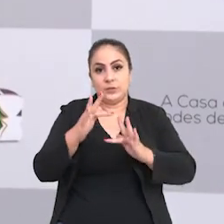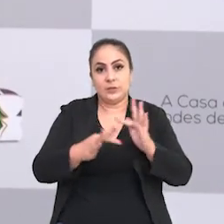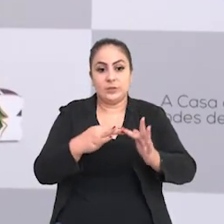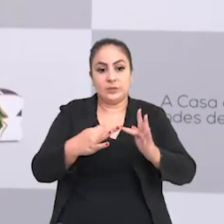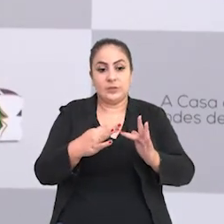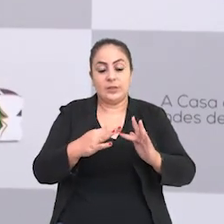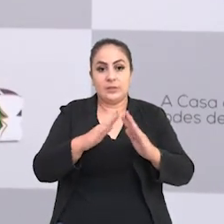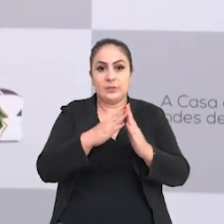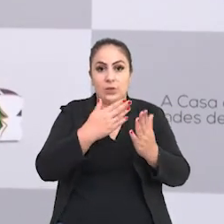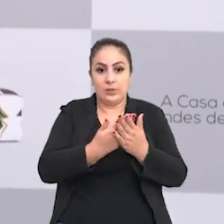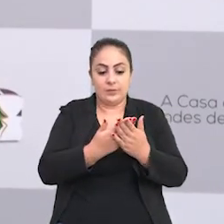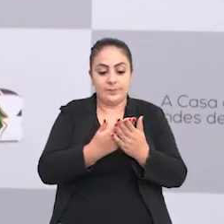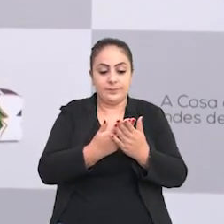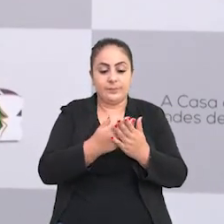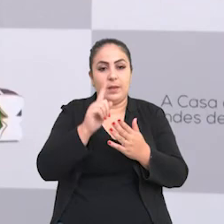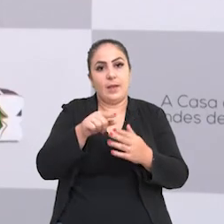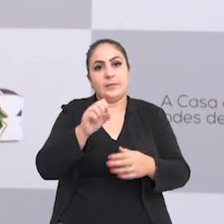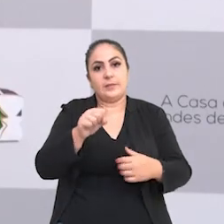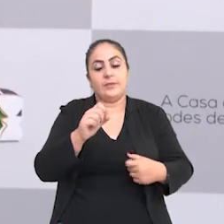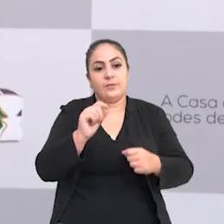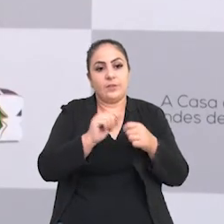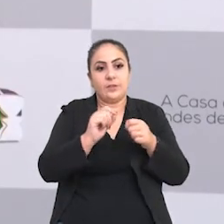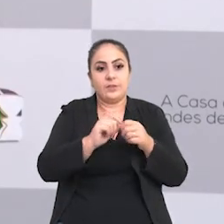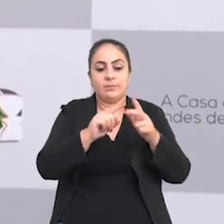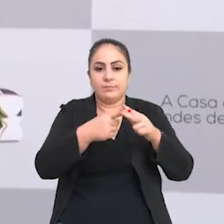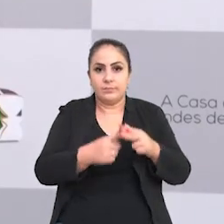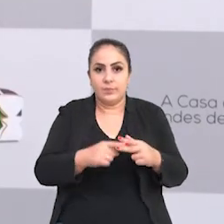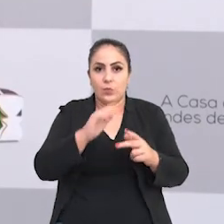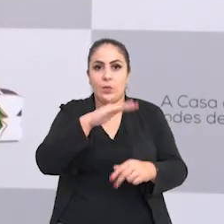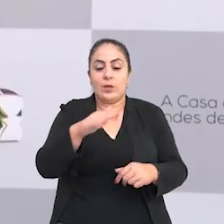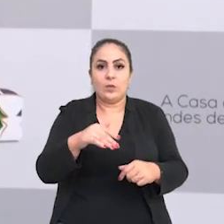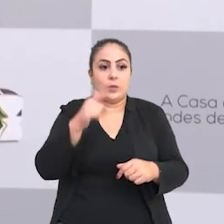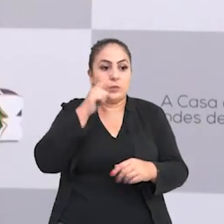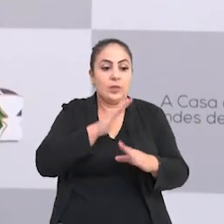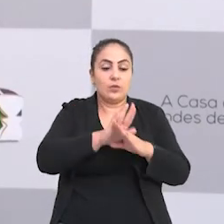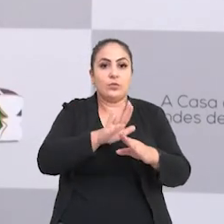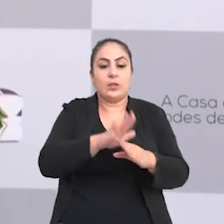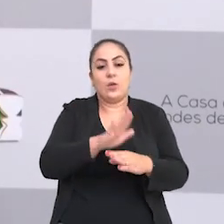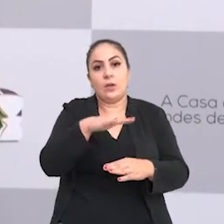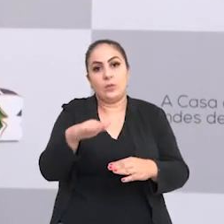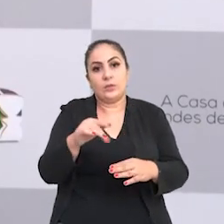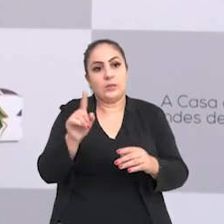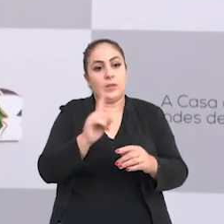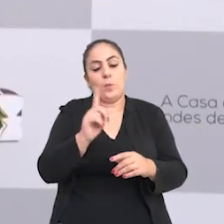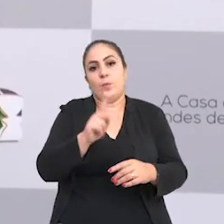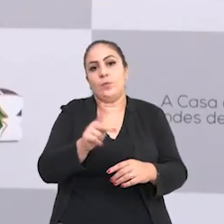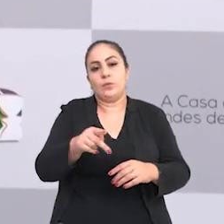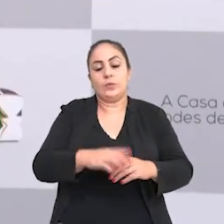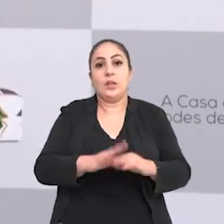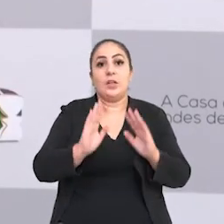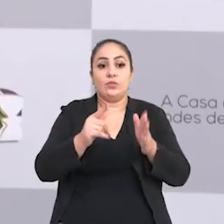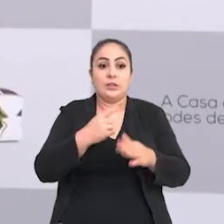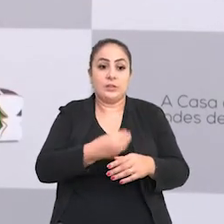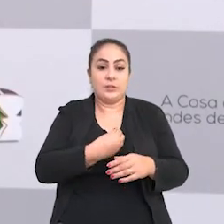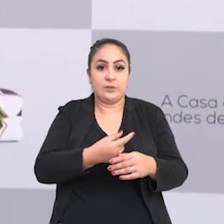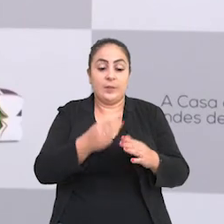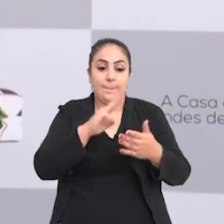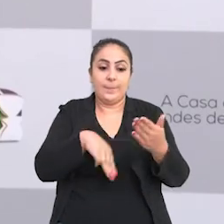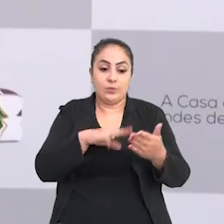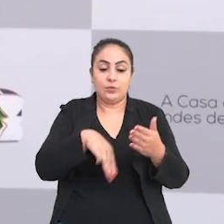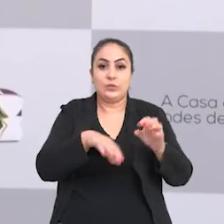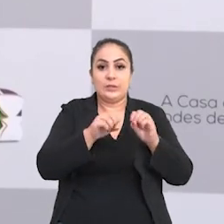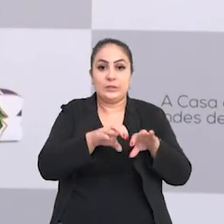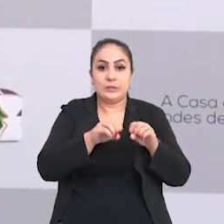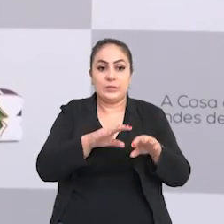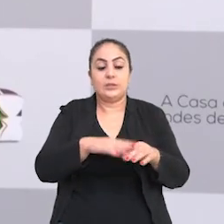a função da escola cívico-militar é, sim, fazer a correção do aluno, auxiliar o aluno e não o professor. O professor já